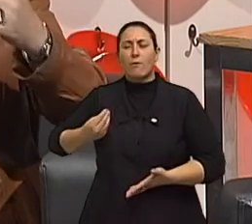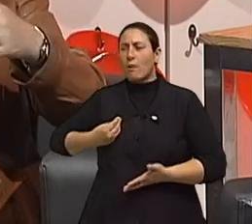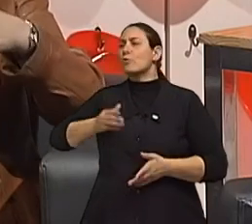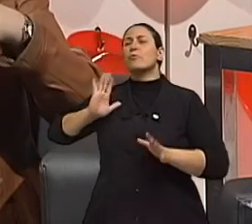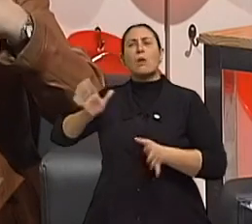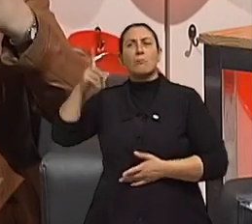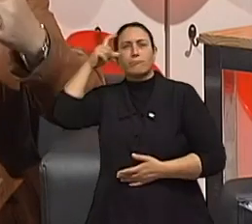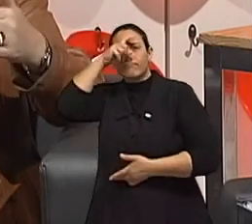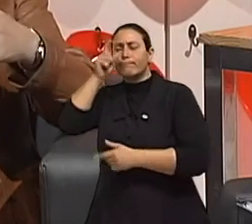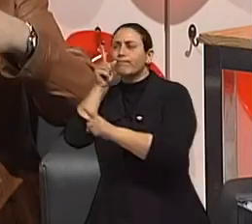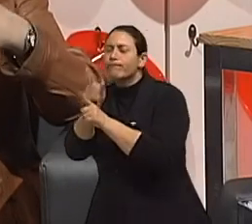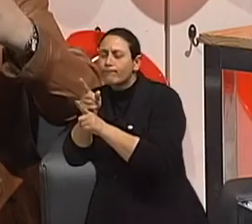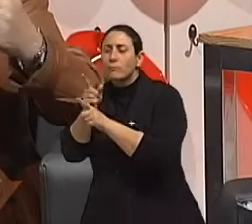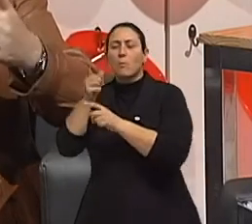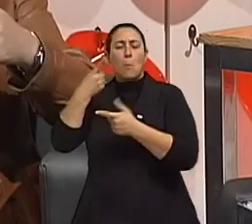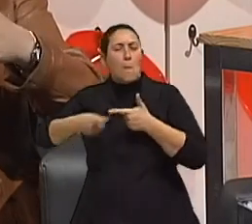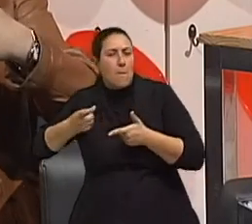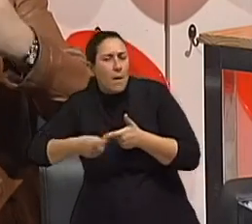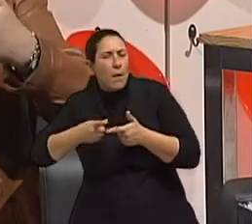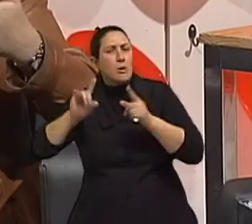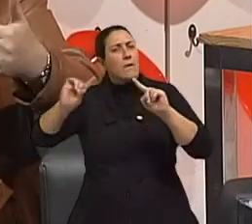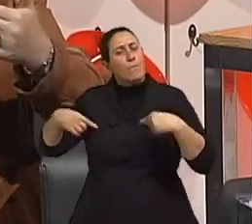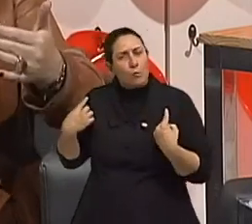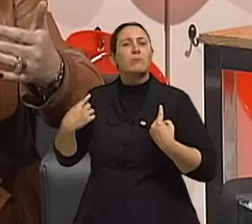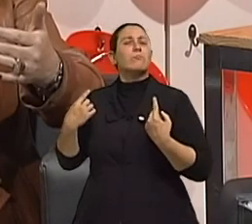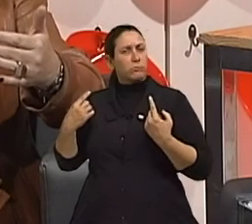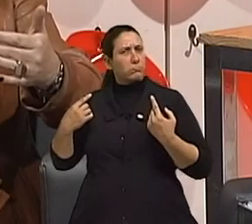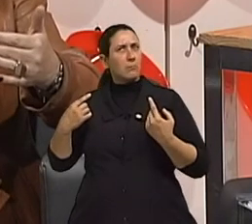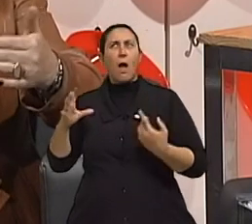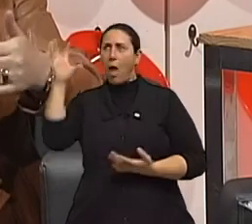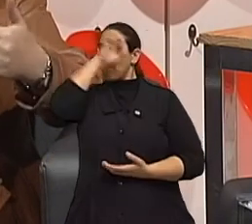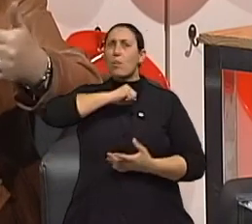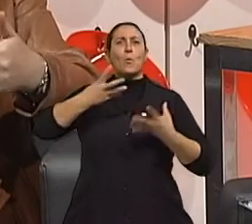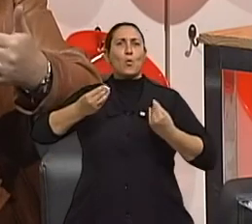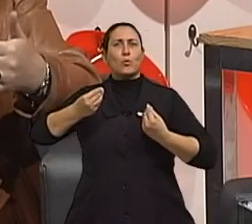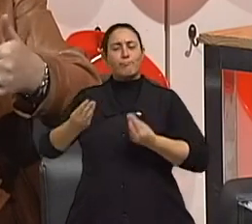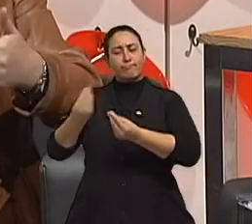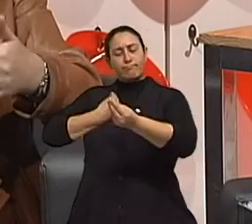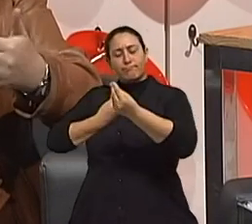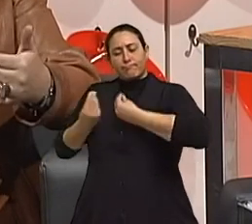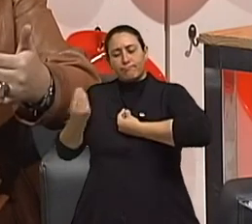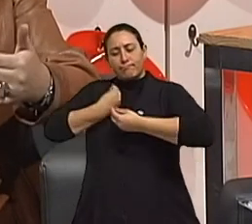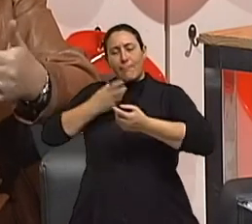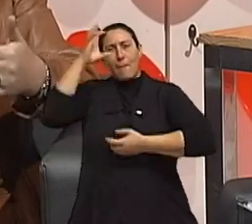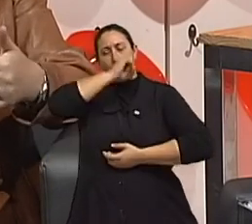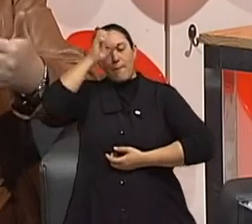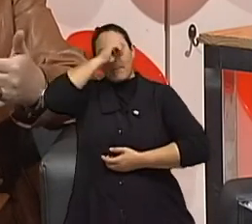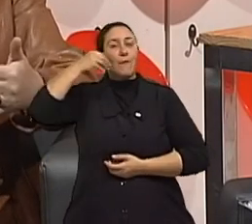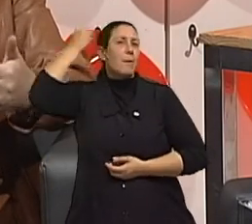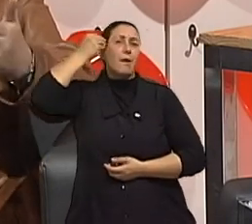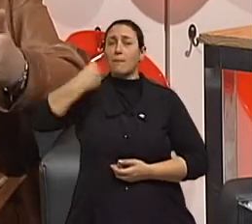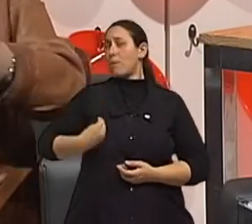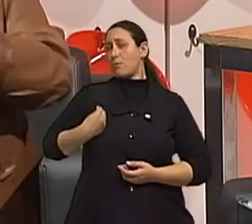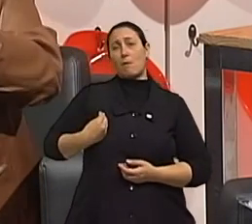com dificuldades, com problemas, com desafios e deve ter aprendido com isso. e isso é uma experiência da vida. Só